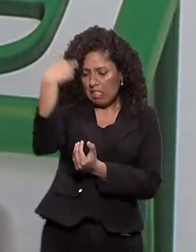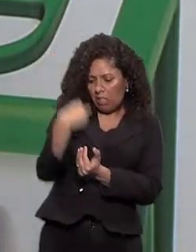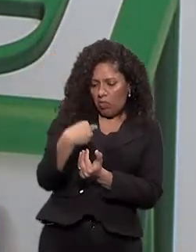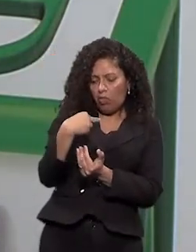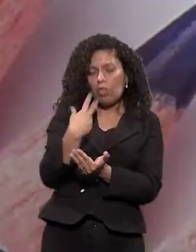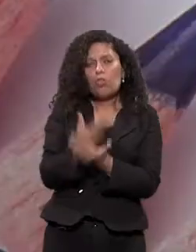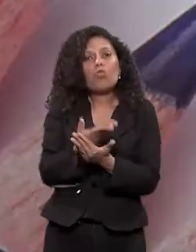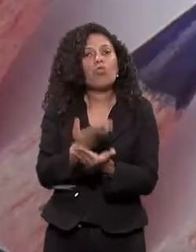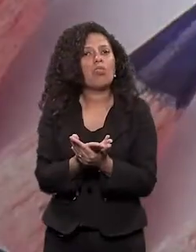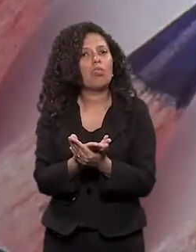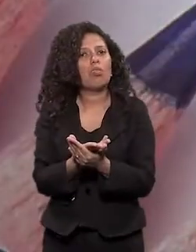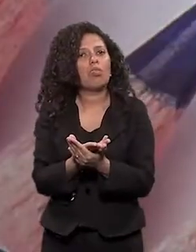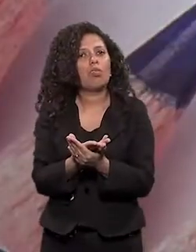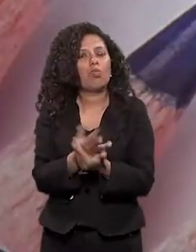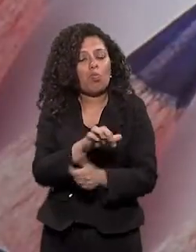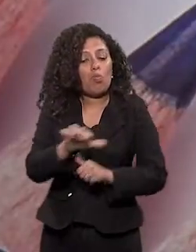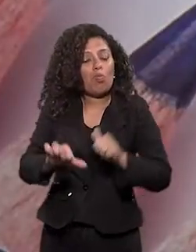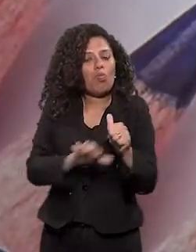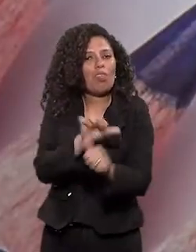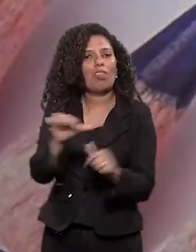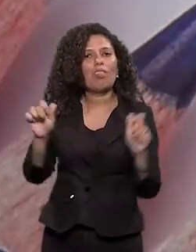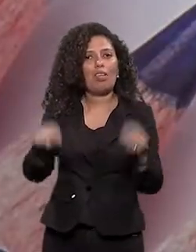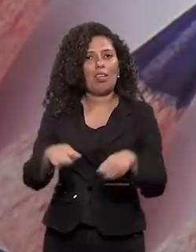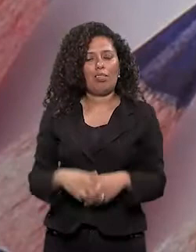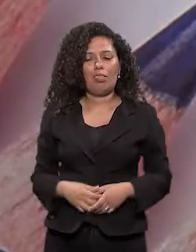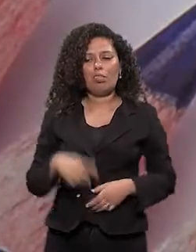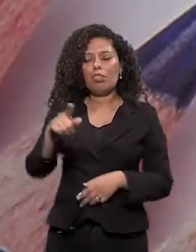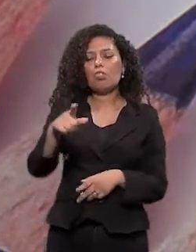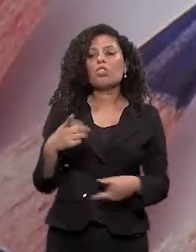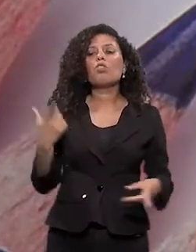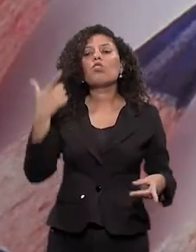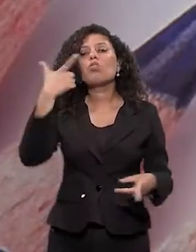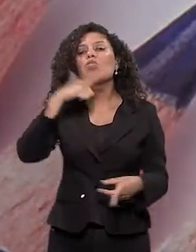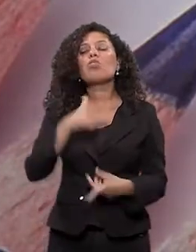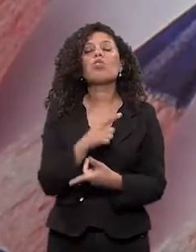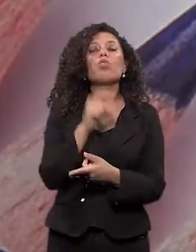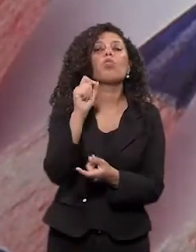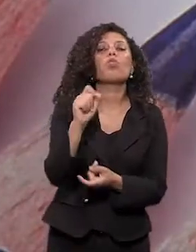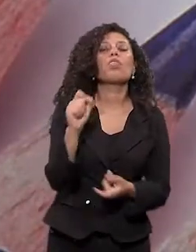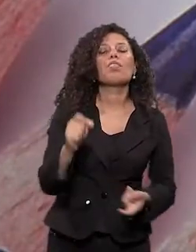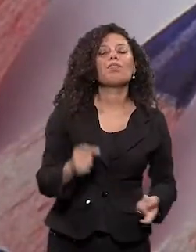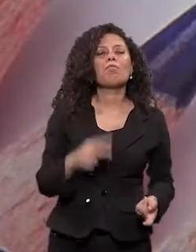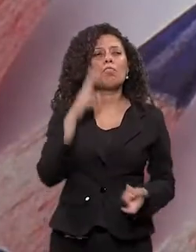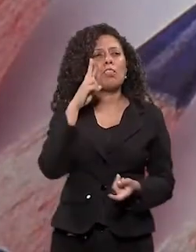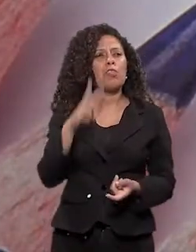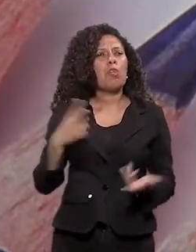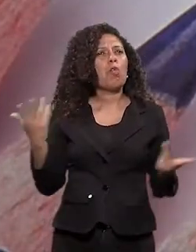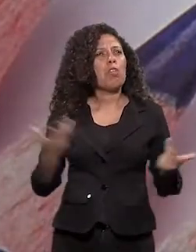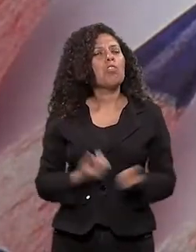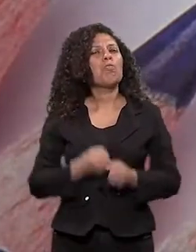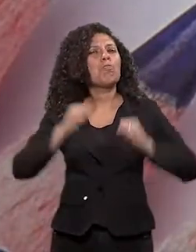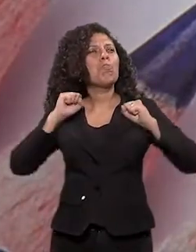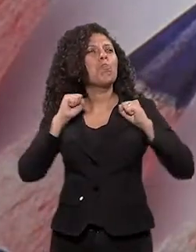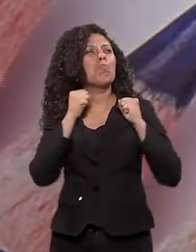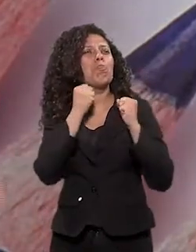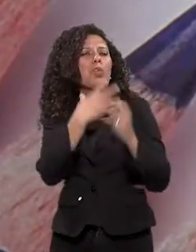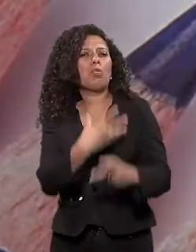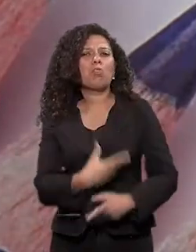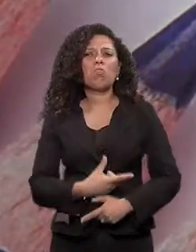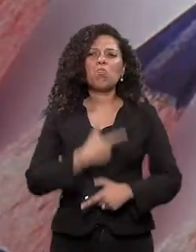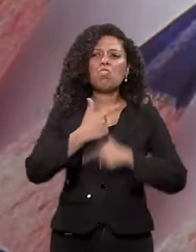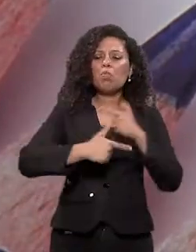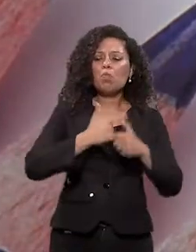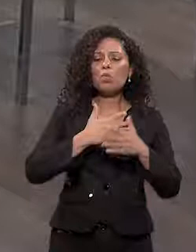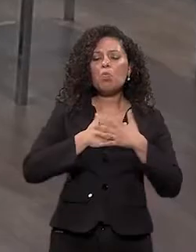é importante, né? No final lá, quais os resultados que vocês tiveram, que você olha e fala assim, caramba, isso aqui foi resultado do nosso